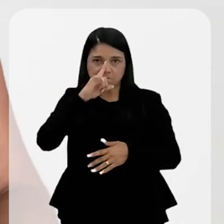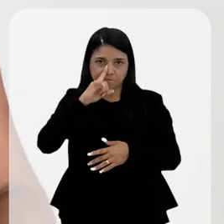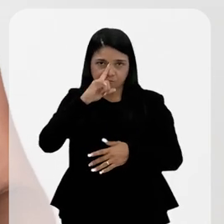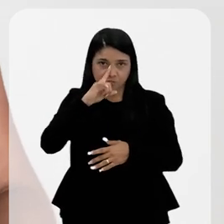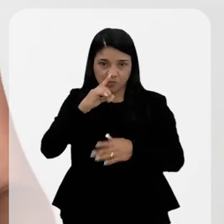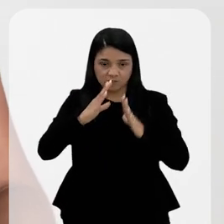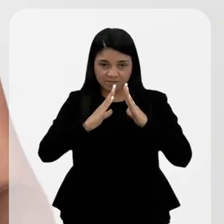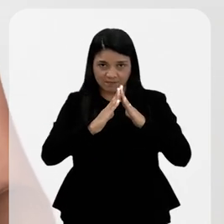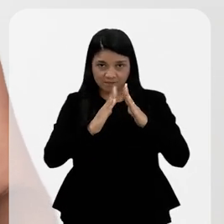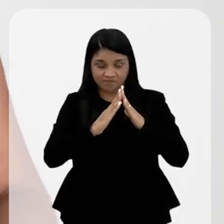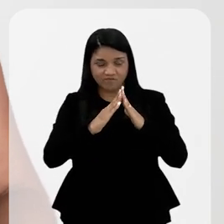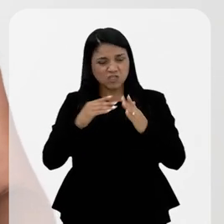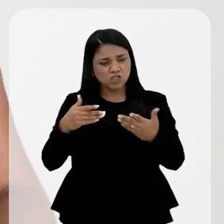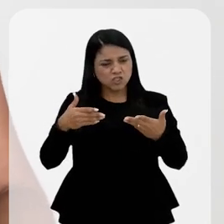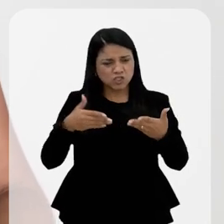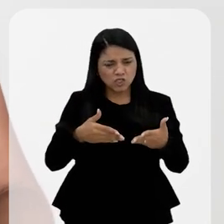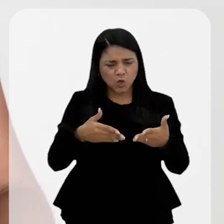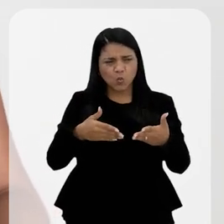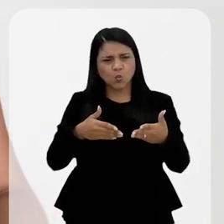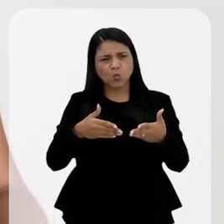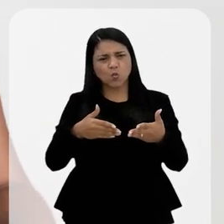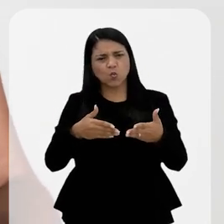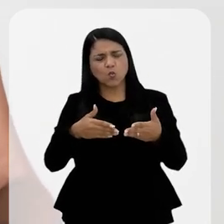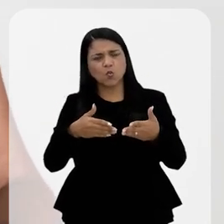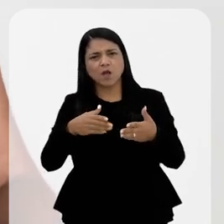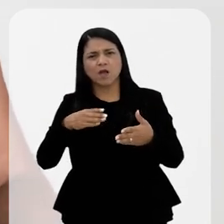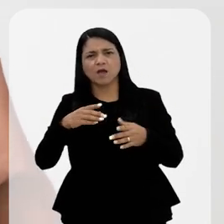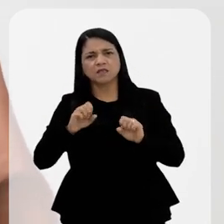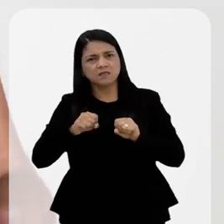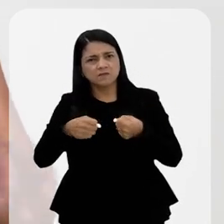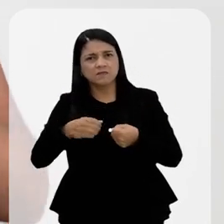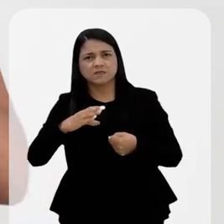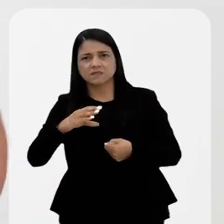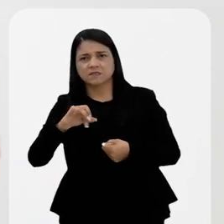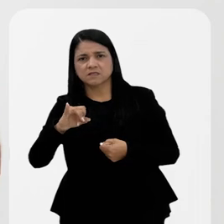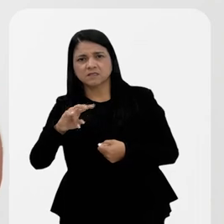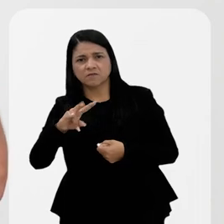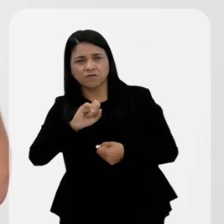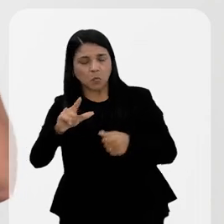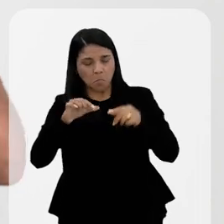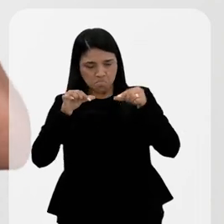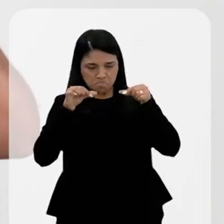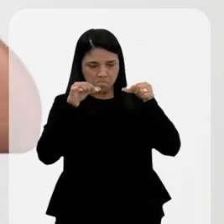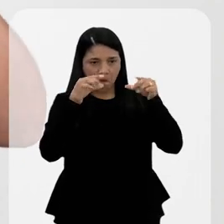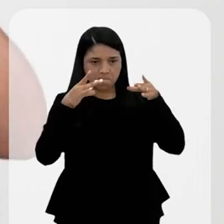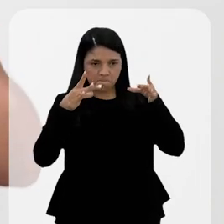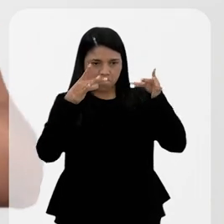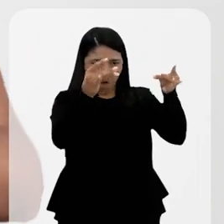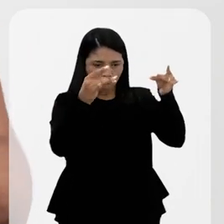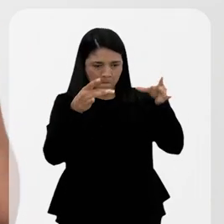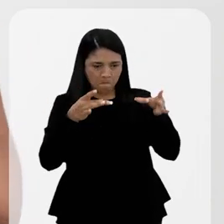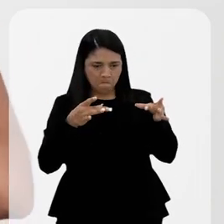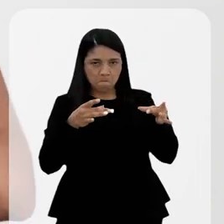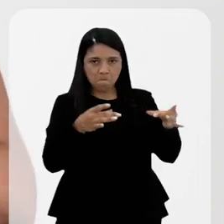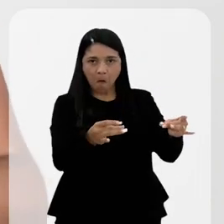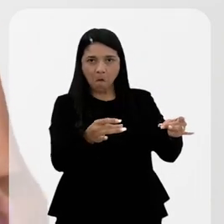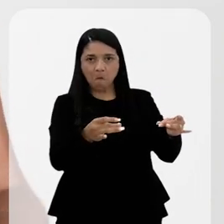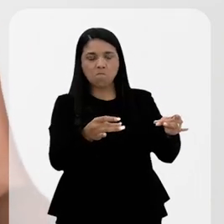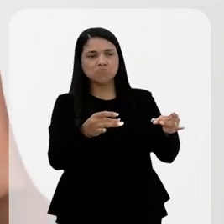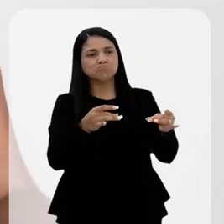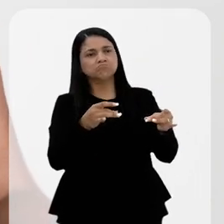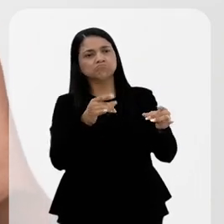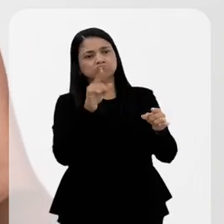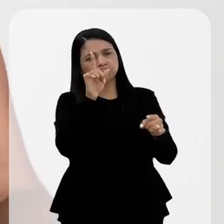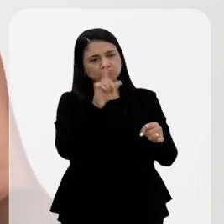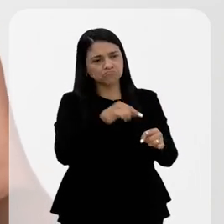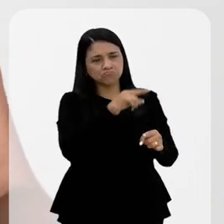A Defesa Civil chegou nas residências, simplesmente colocou um adesivo de interditado e me